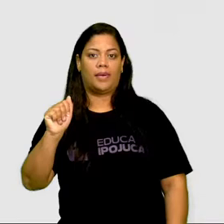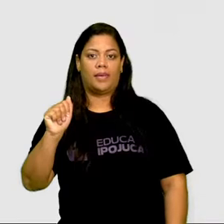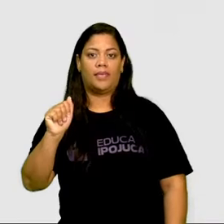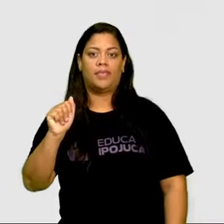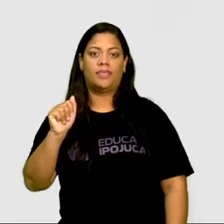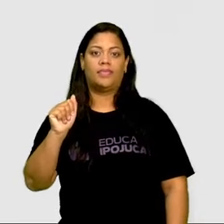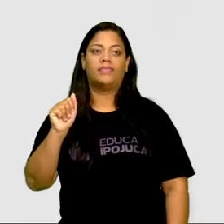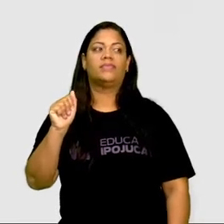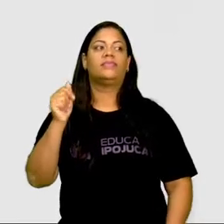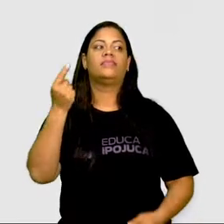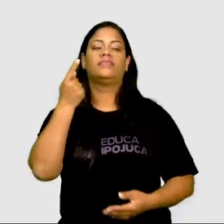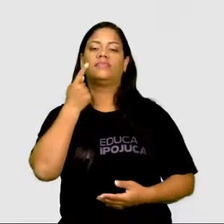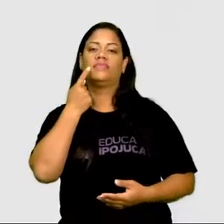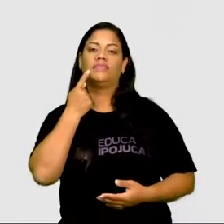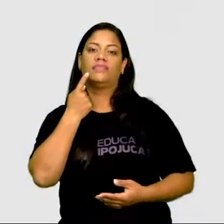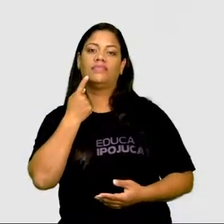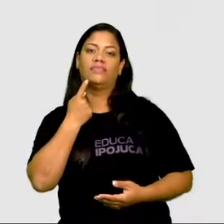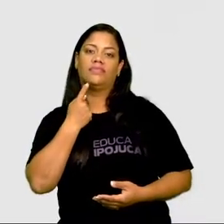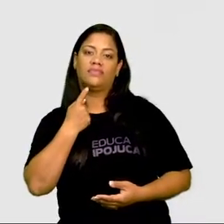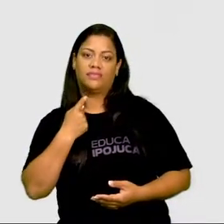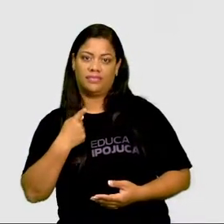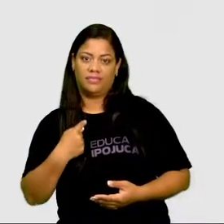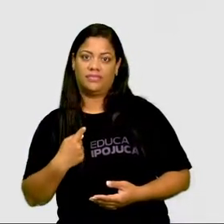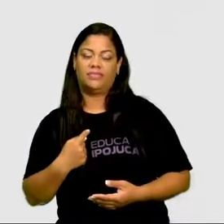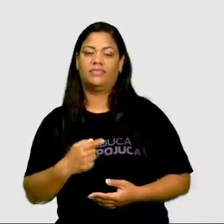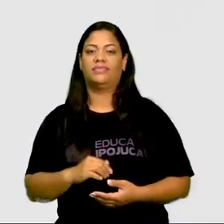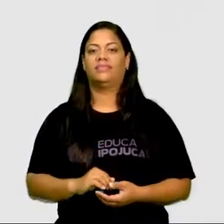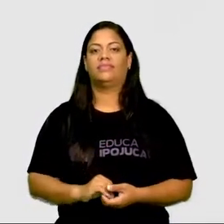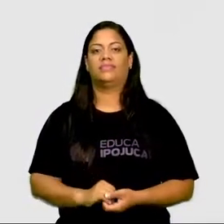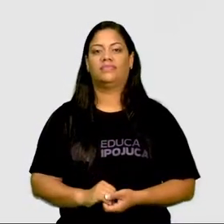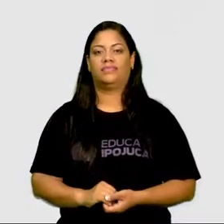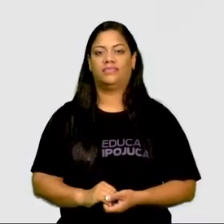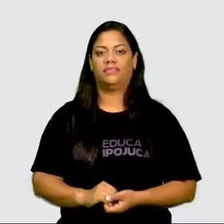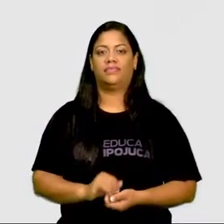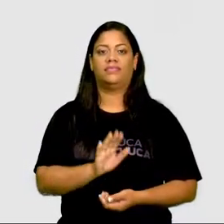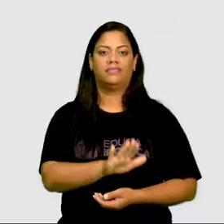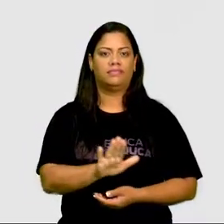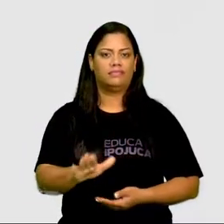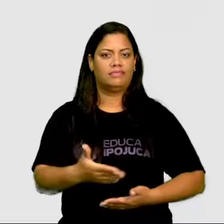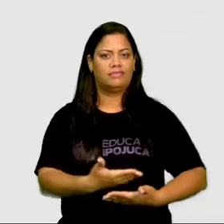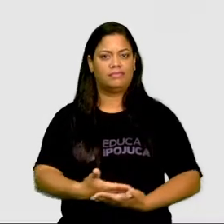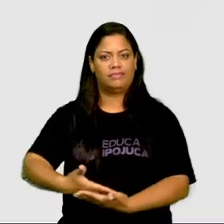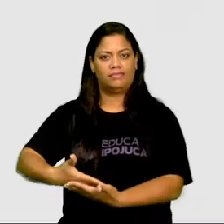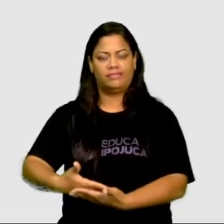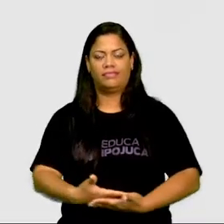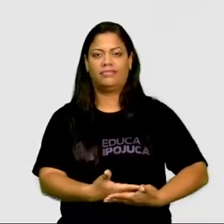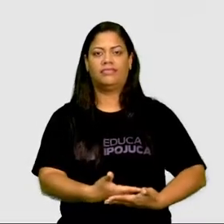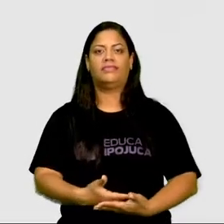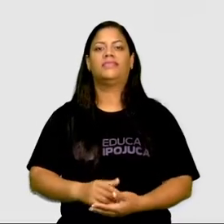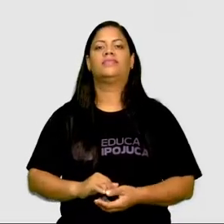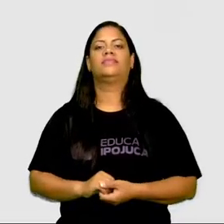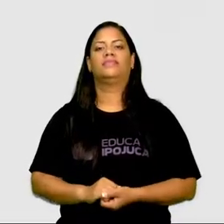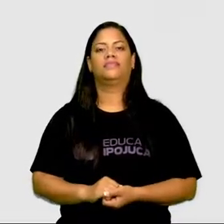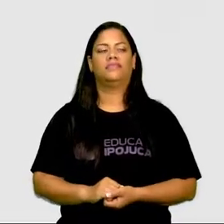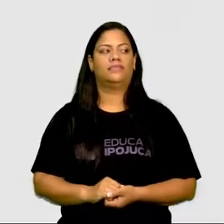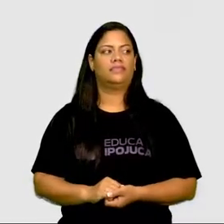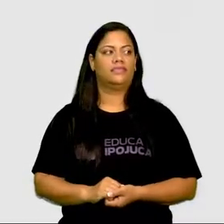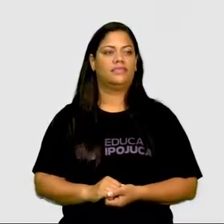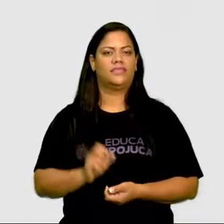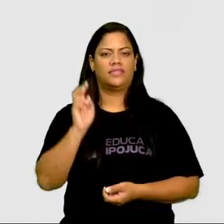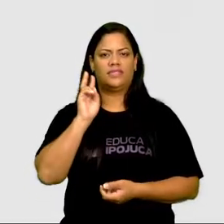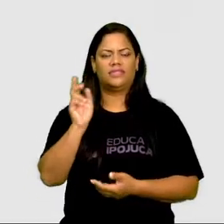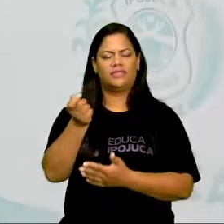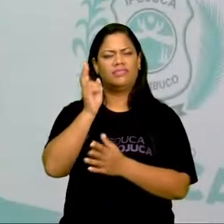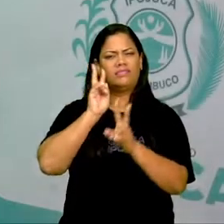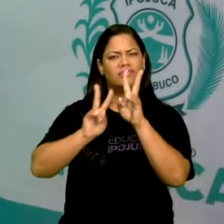é a secreção líquido que sai da boca da criança. Observe que a escrita